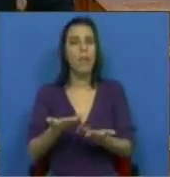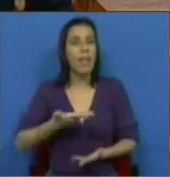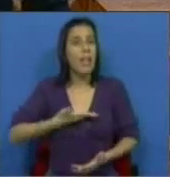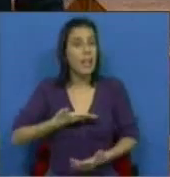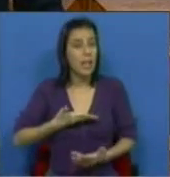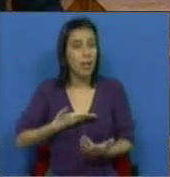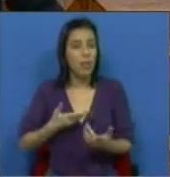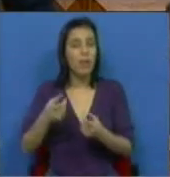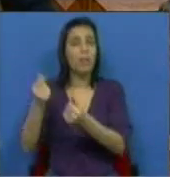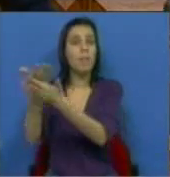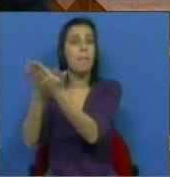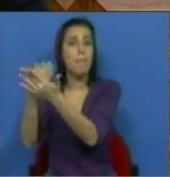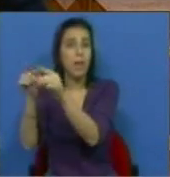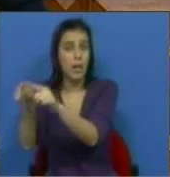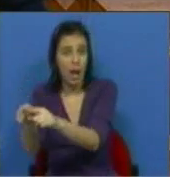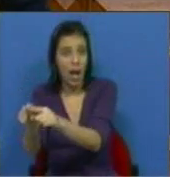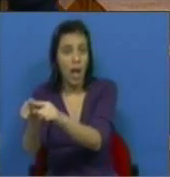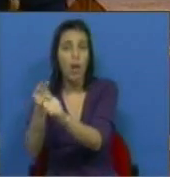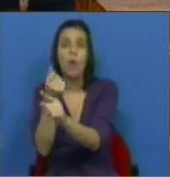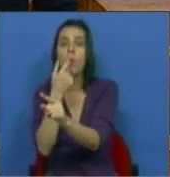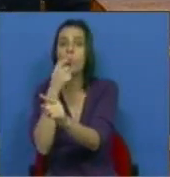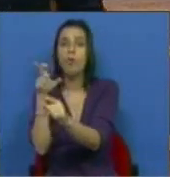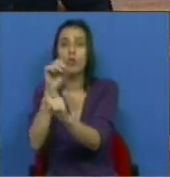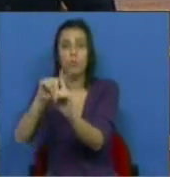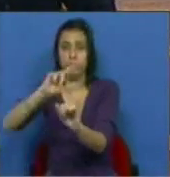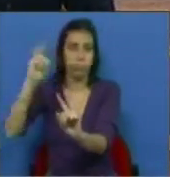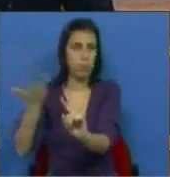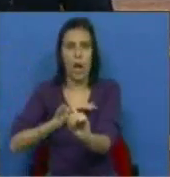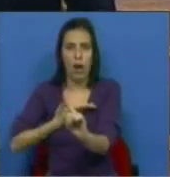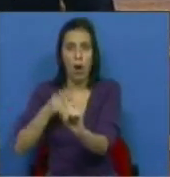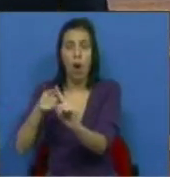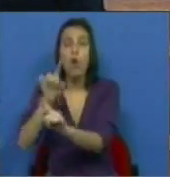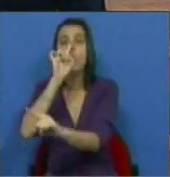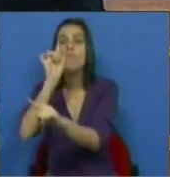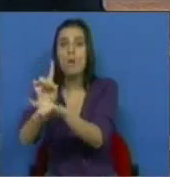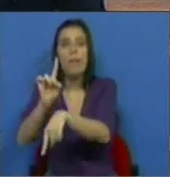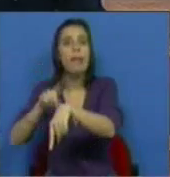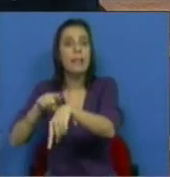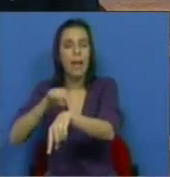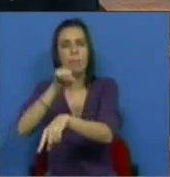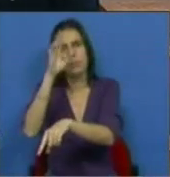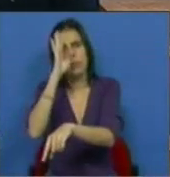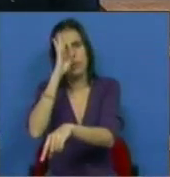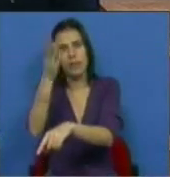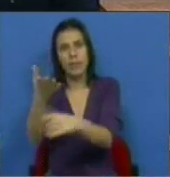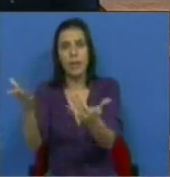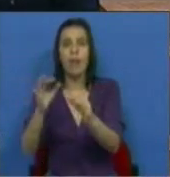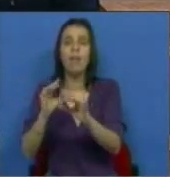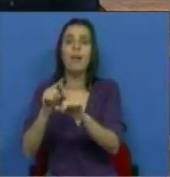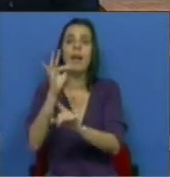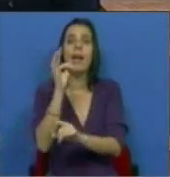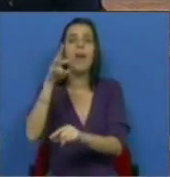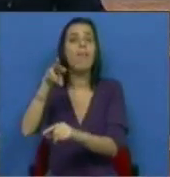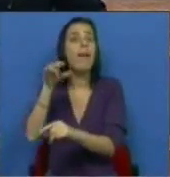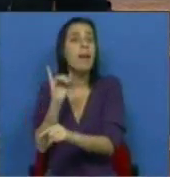vai ao mercado com juros recorde e ao mesmo tempo, como bem sabe, os mordomos do